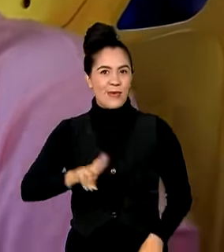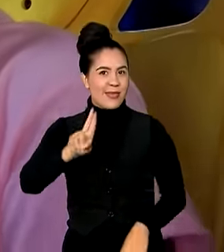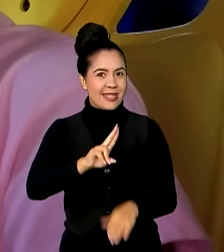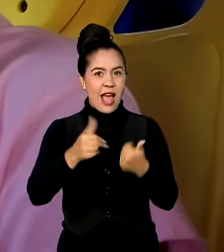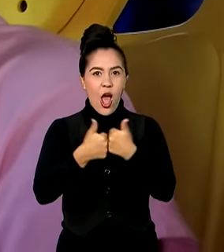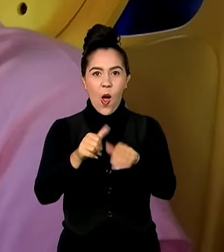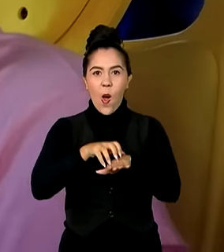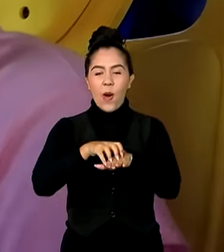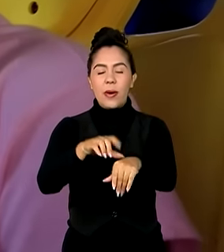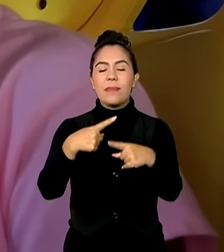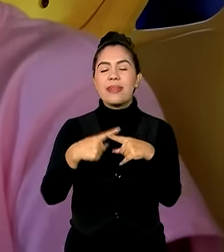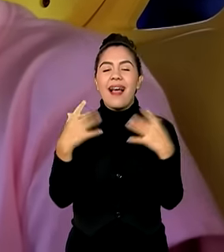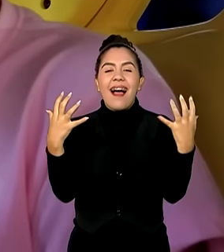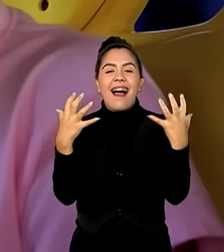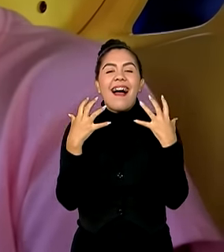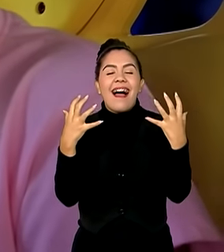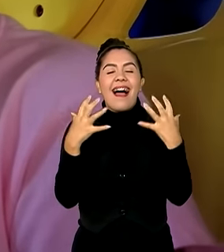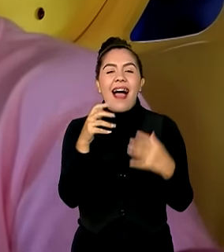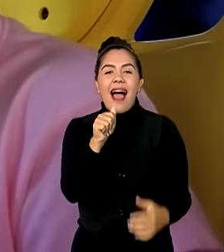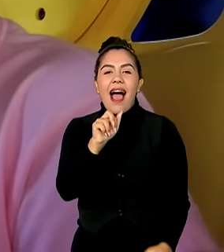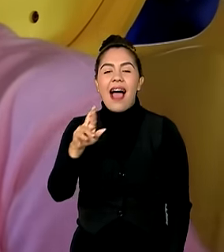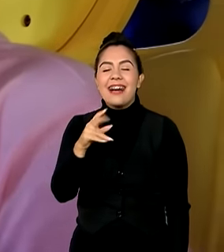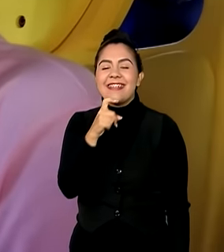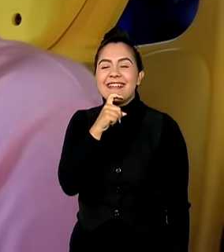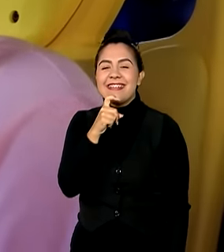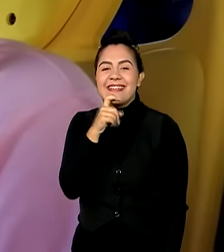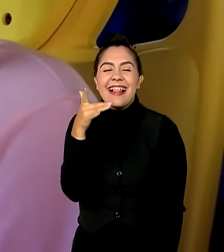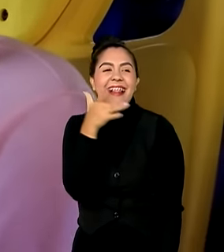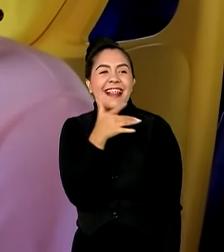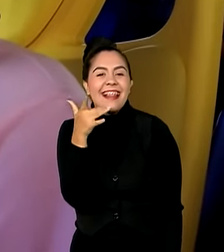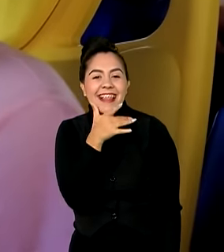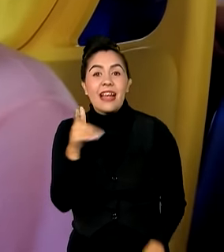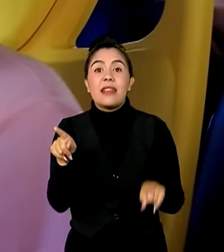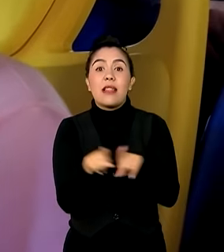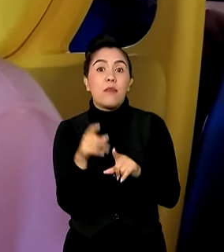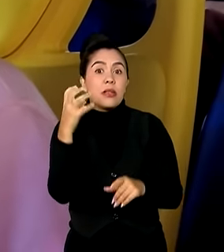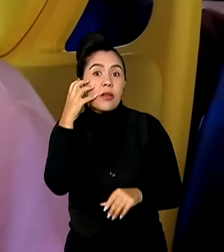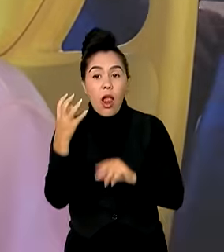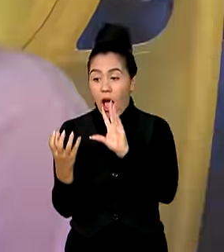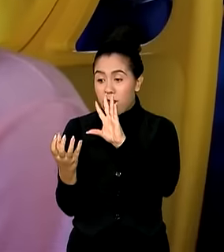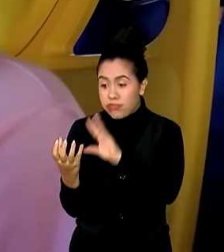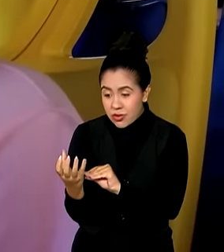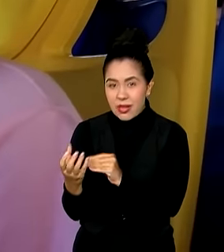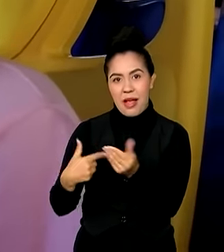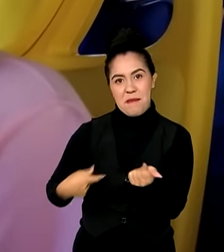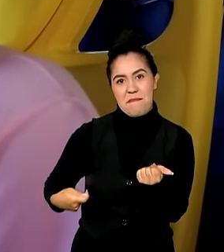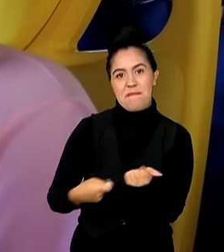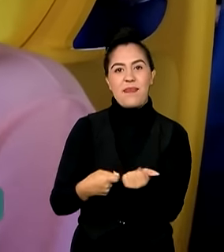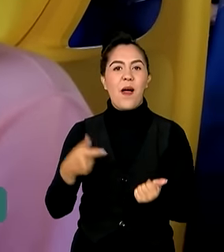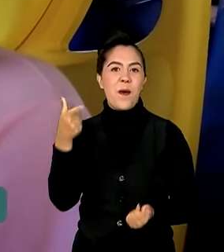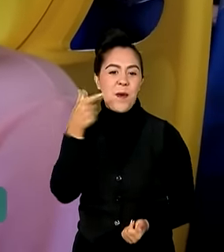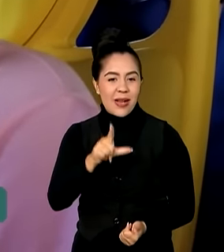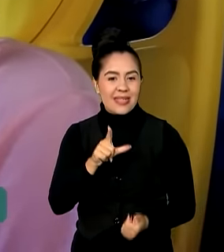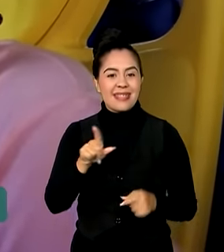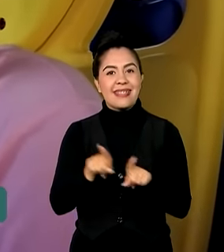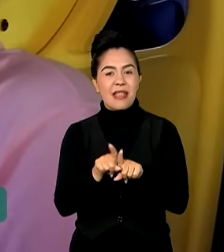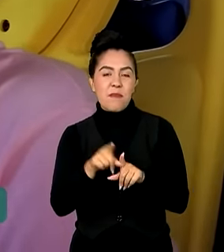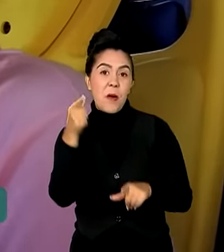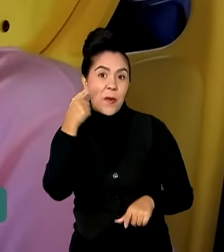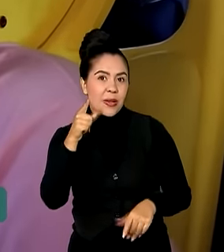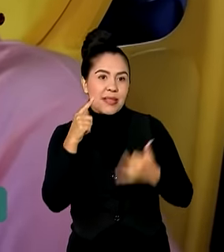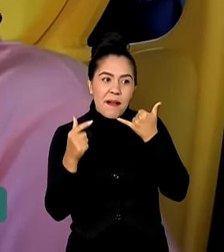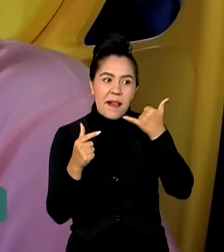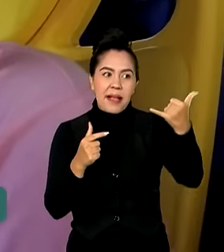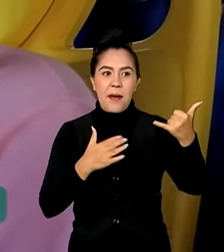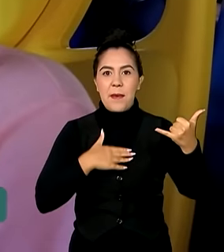dos ars, está bem fresquinho aqui e o dia que acaba a minha bateria do meu celular eu já vou carregar. E agora eu consigo falar com a minha mãe no celular dentro